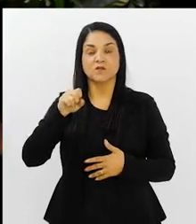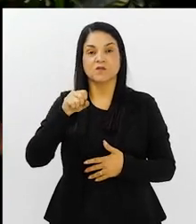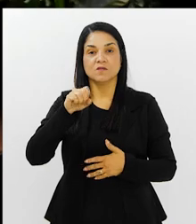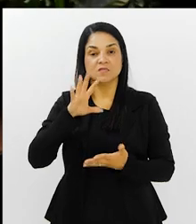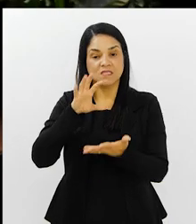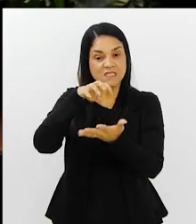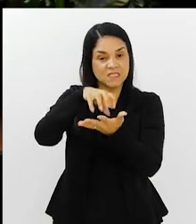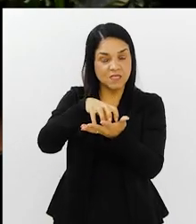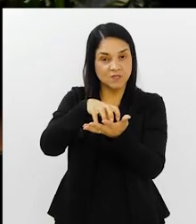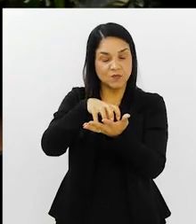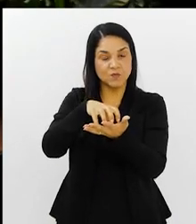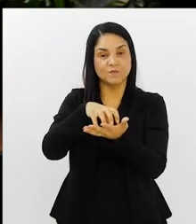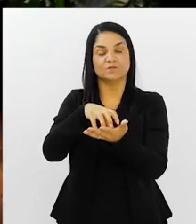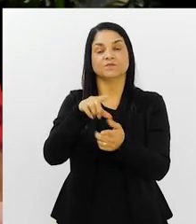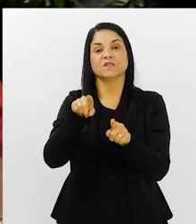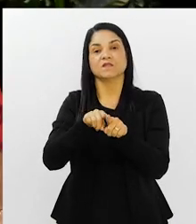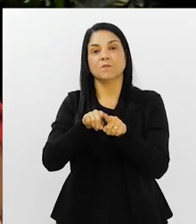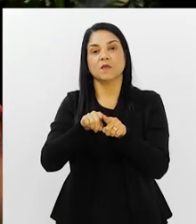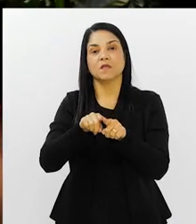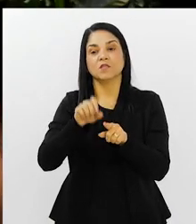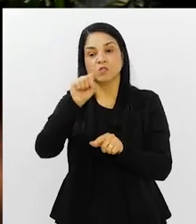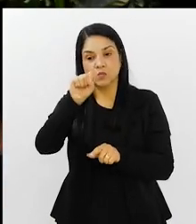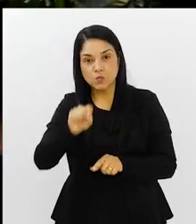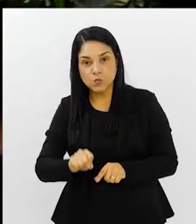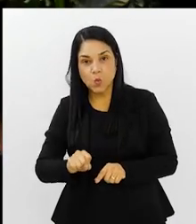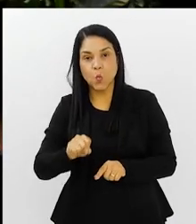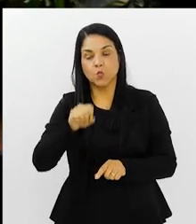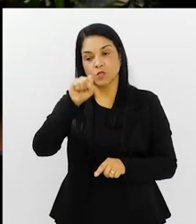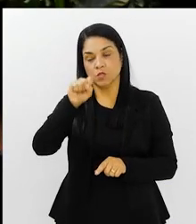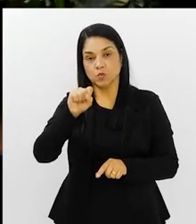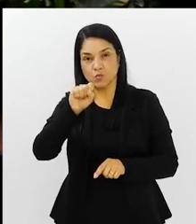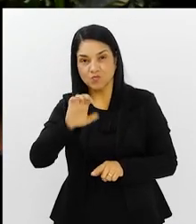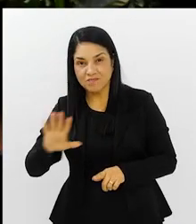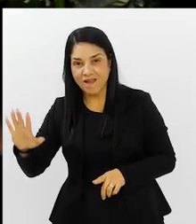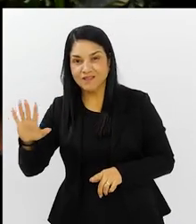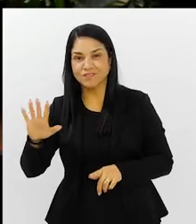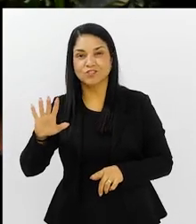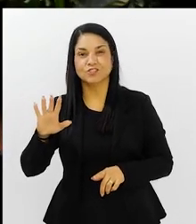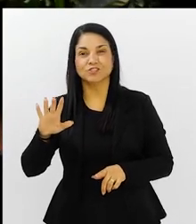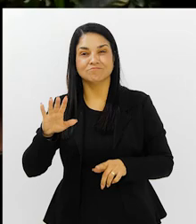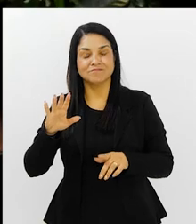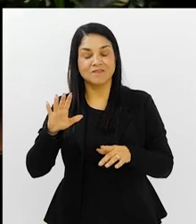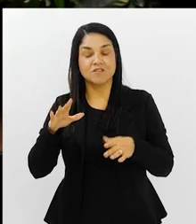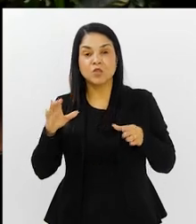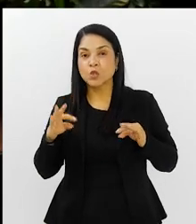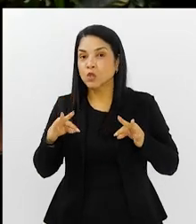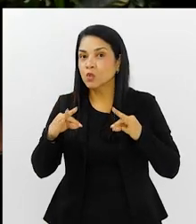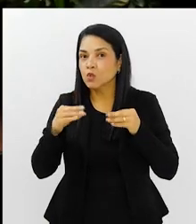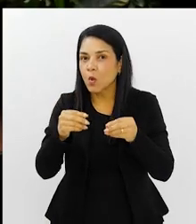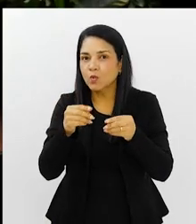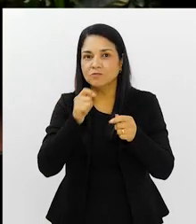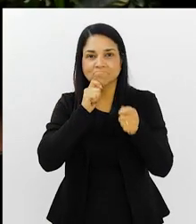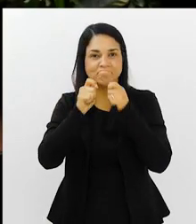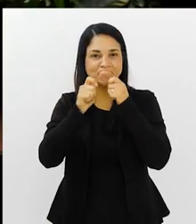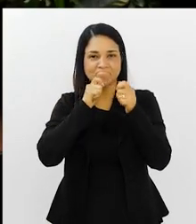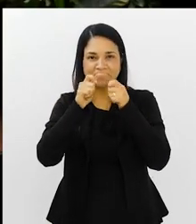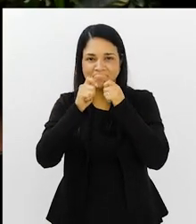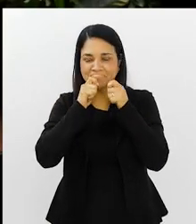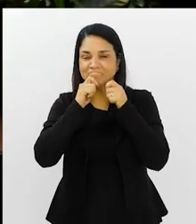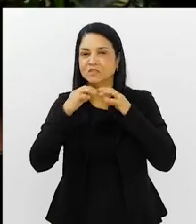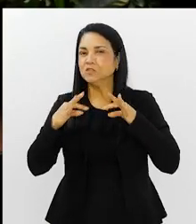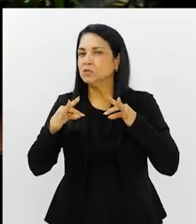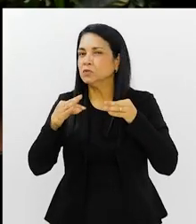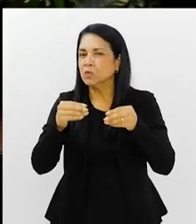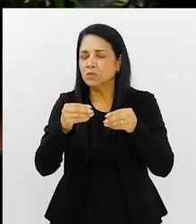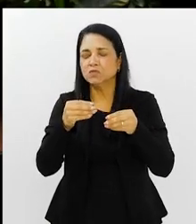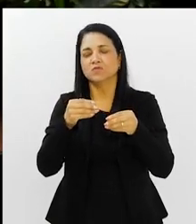daqui da região Sudeste e da região Sul do país. É uma unanimidade. A seleção brasileira deixou